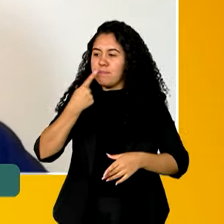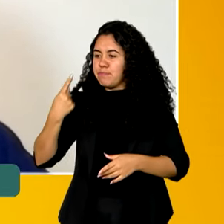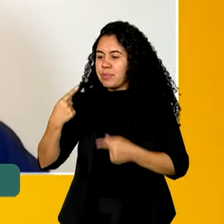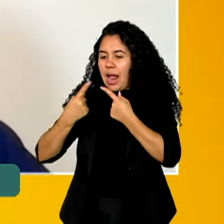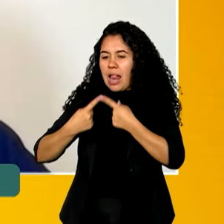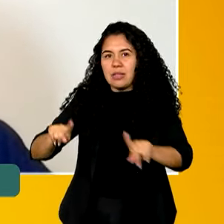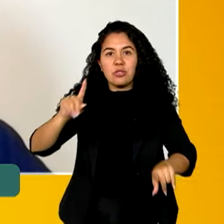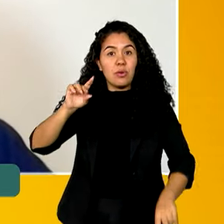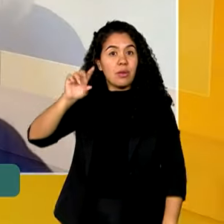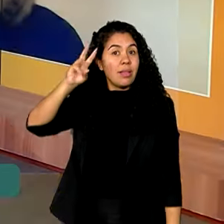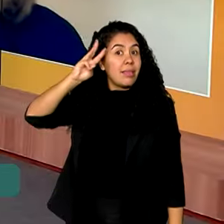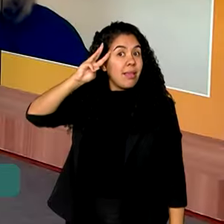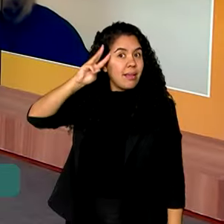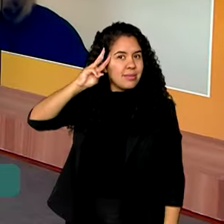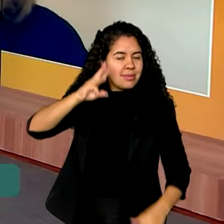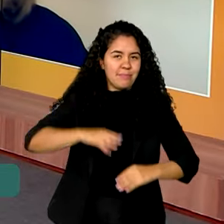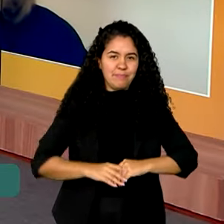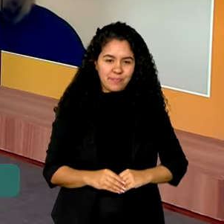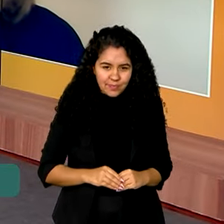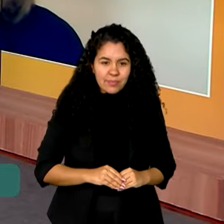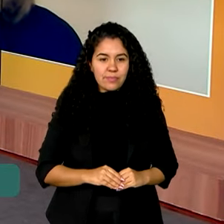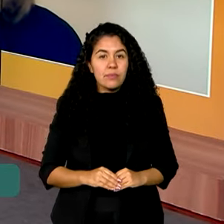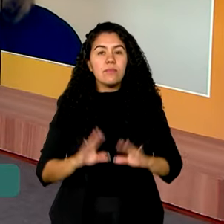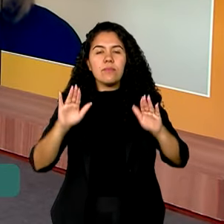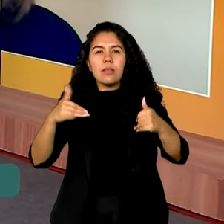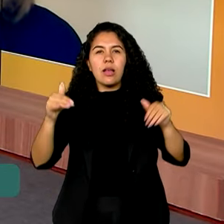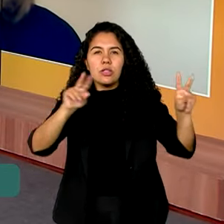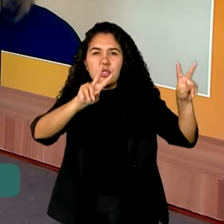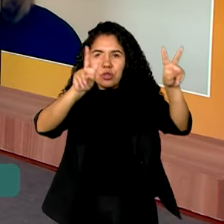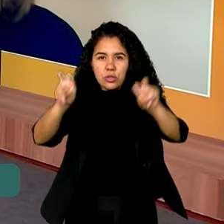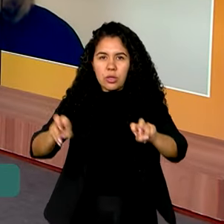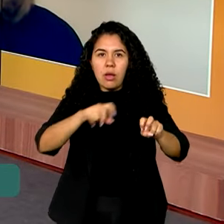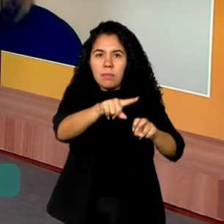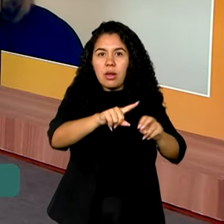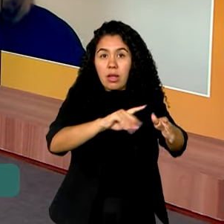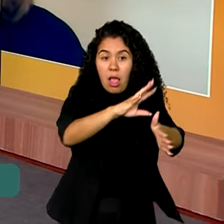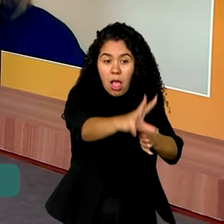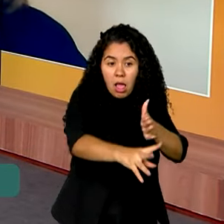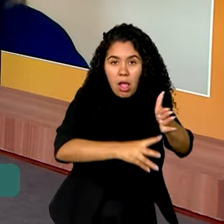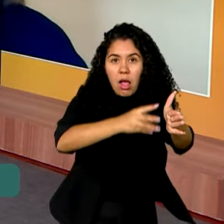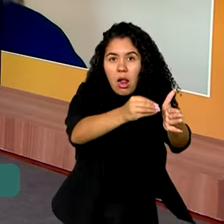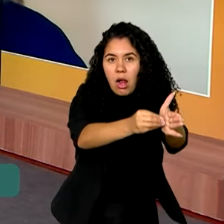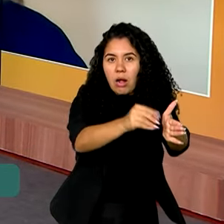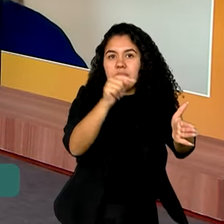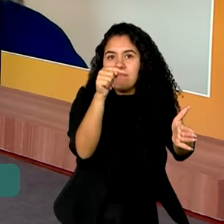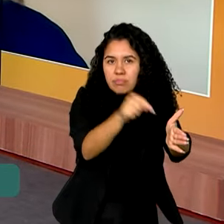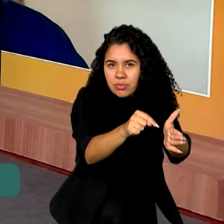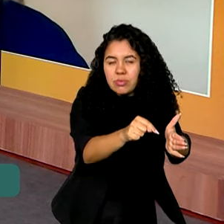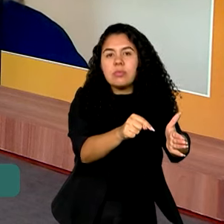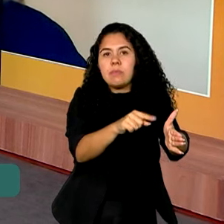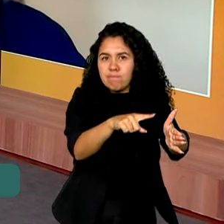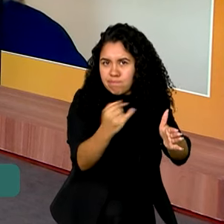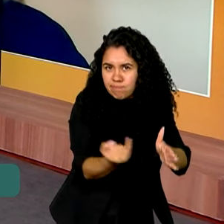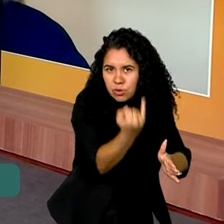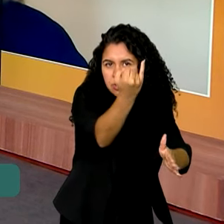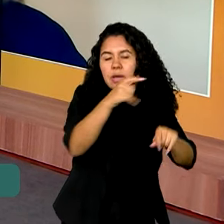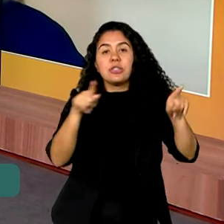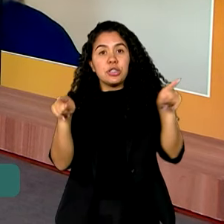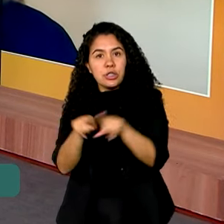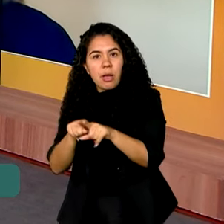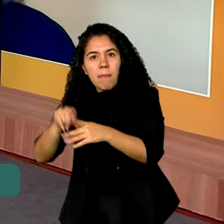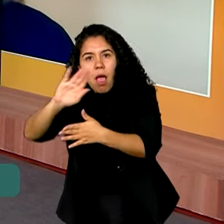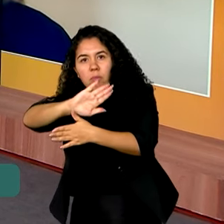-feira passada. Assim como a floresta amazônica, a Amazônia Azul, ela cumpre uma importante função no equilíbrio